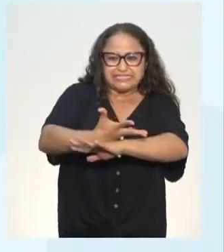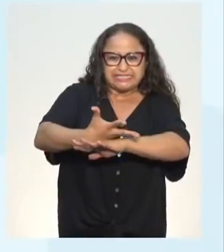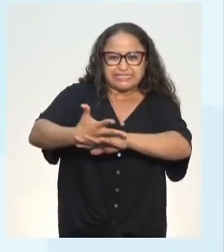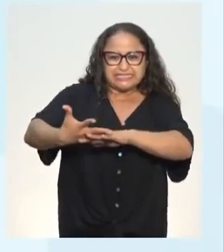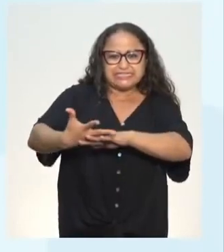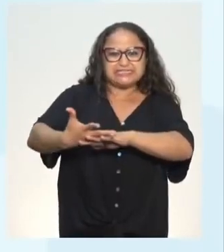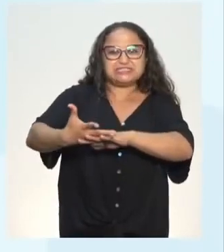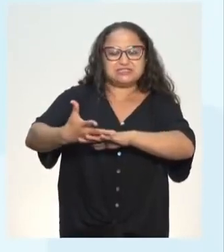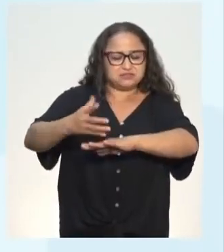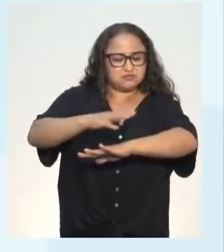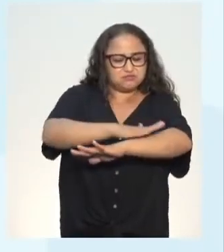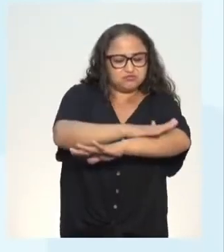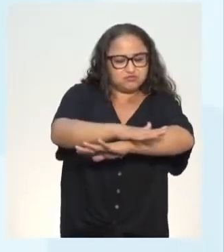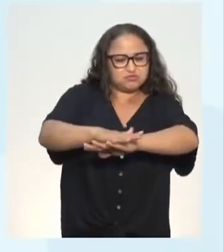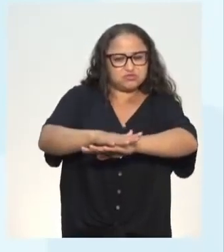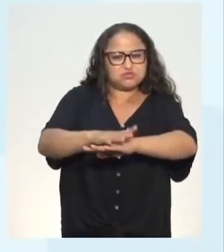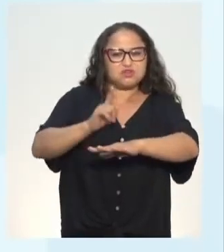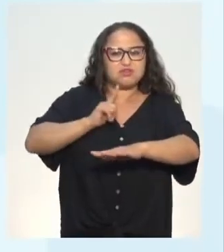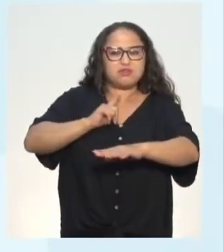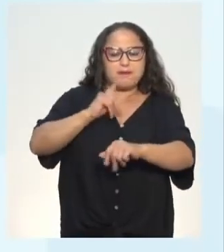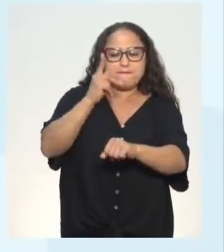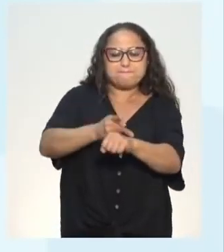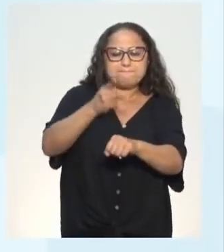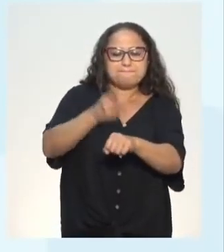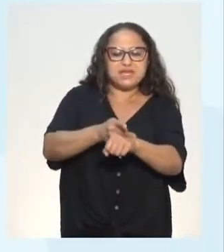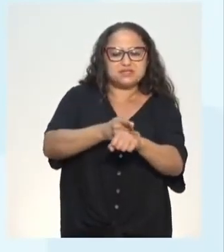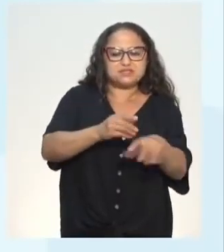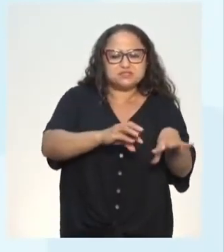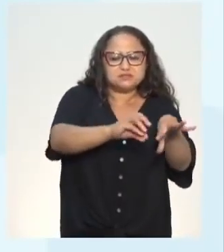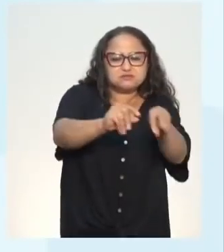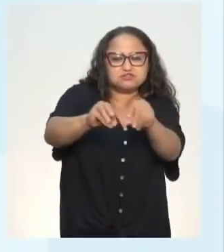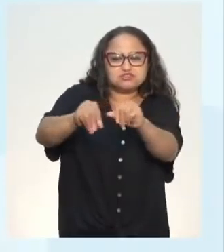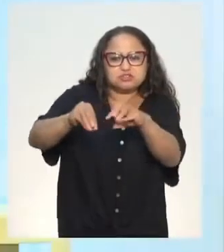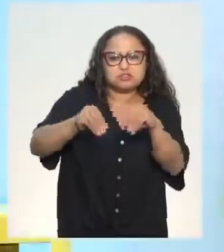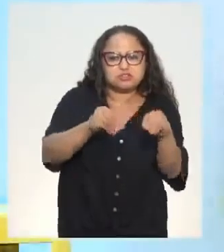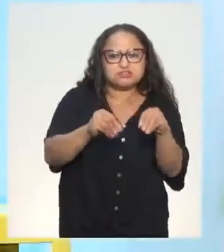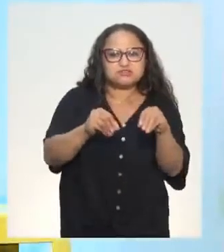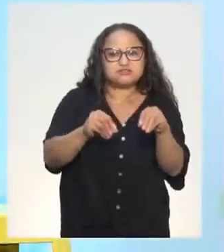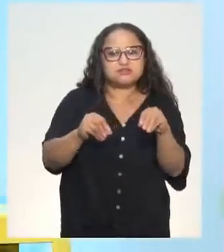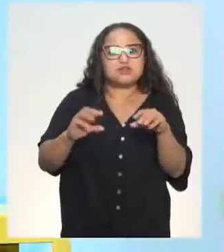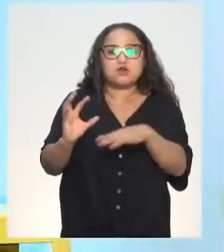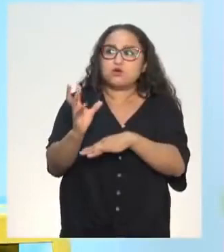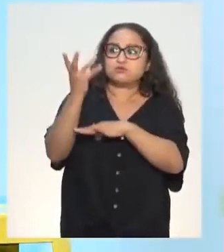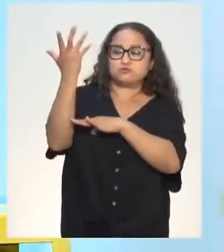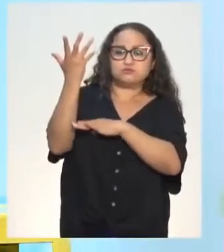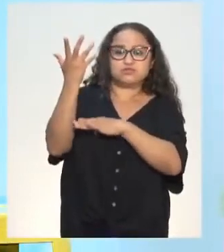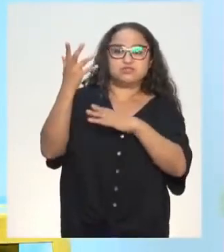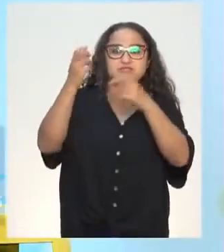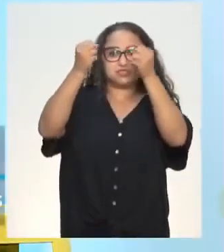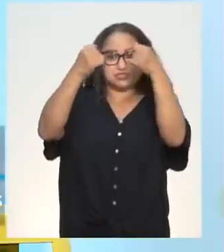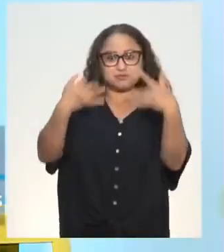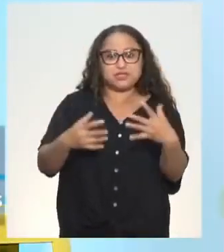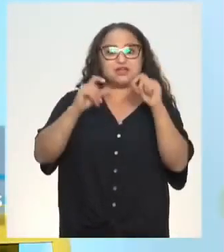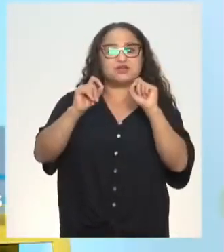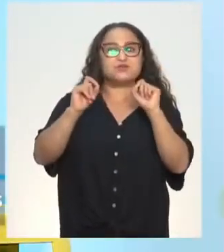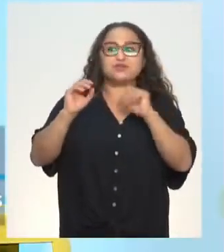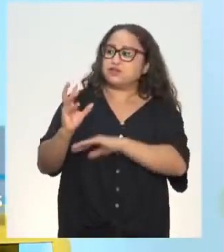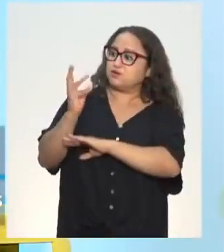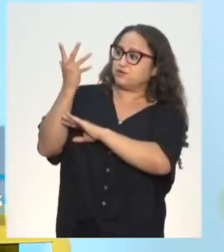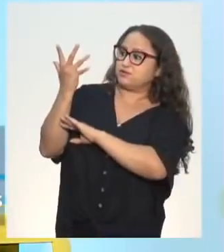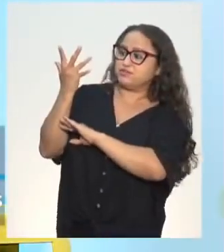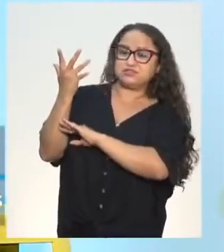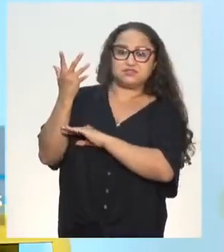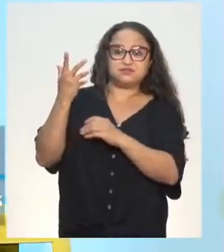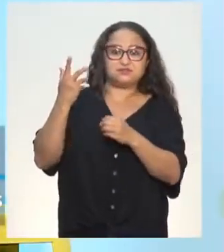é formado por pequenas rochas de areia, que começa a explicar um fenômeno que aconteceu aí no interior de São Paulo.